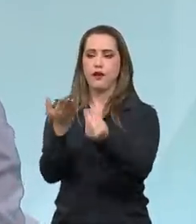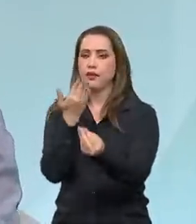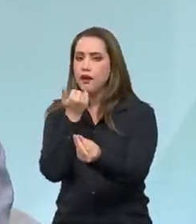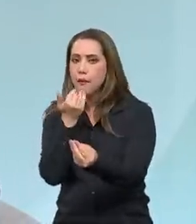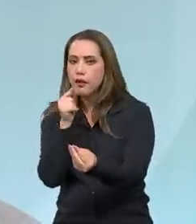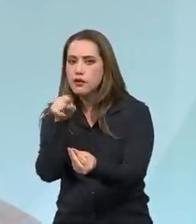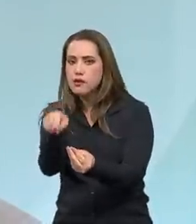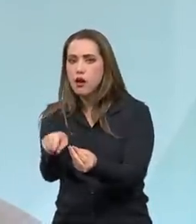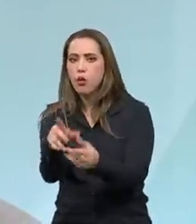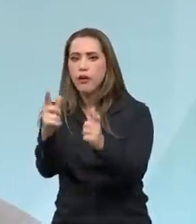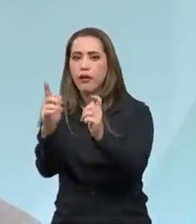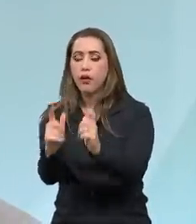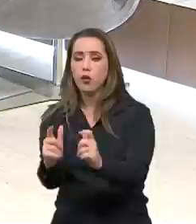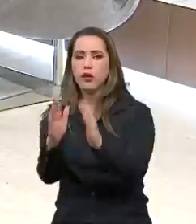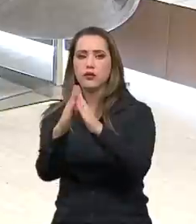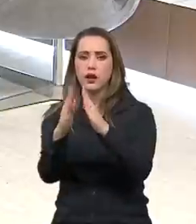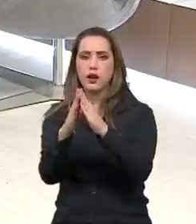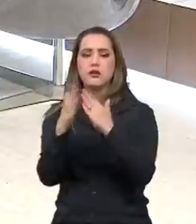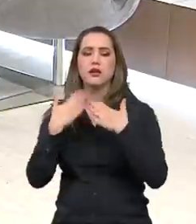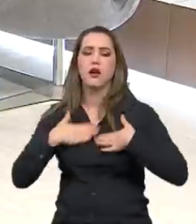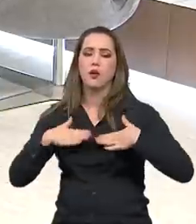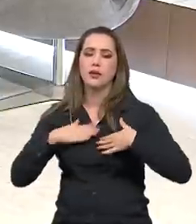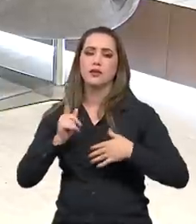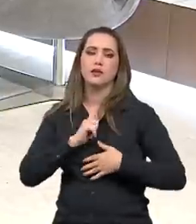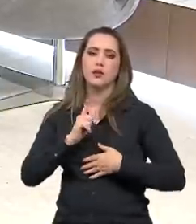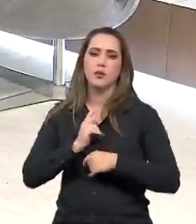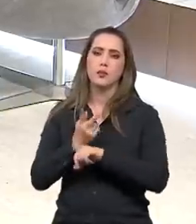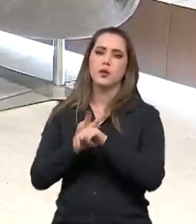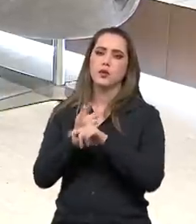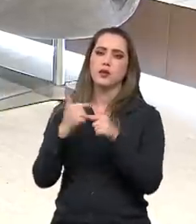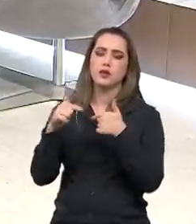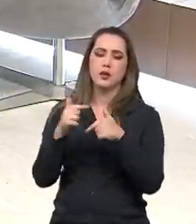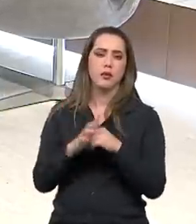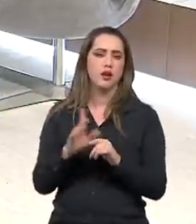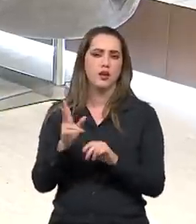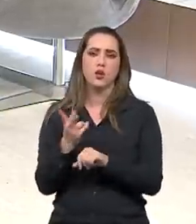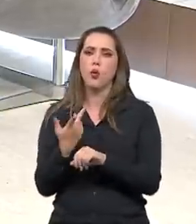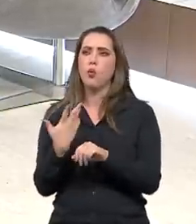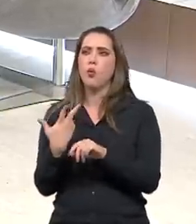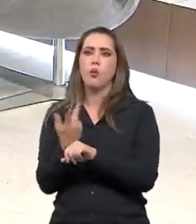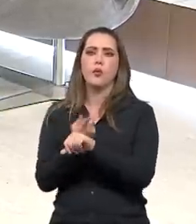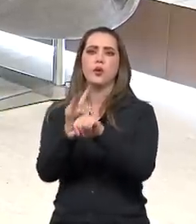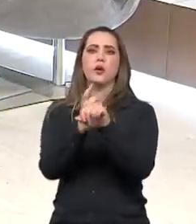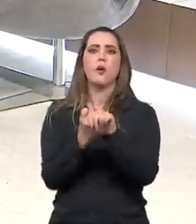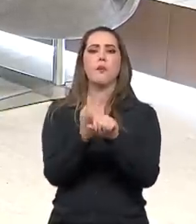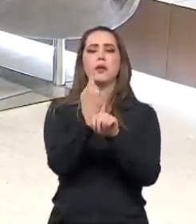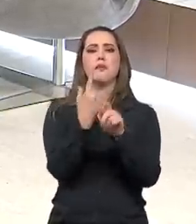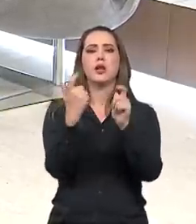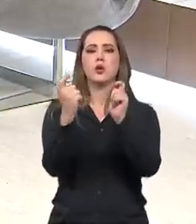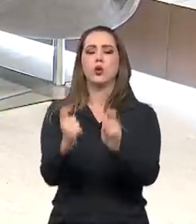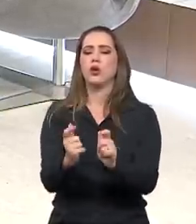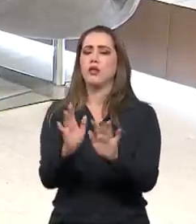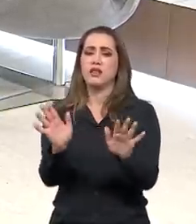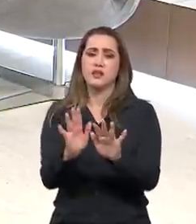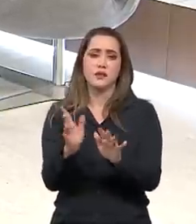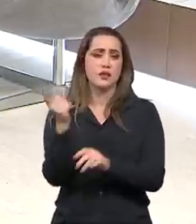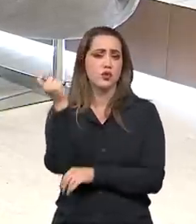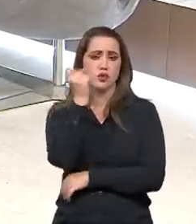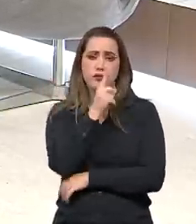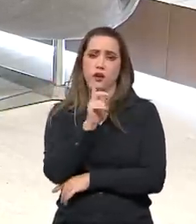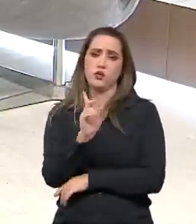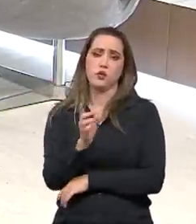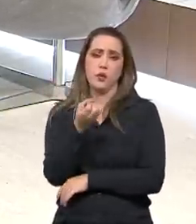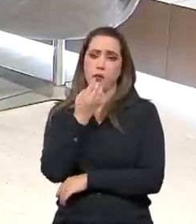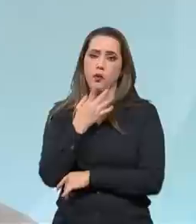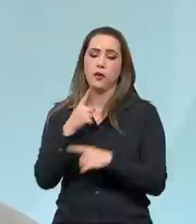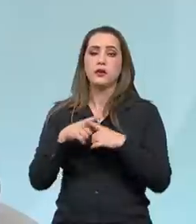casa, então você tem mais tranquilidade para buscar um emprego e não pegar a primeira opção, talvez se nem seja a melhor opção. Então essa é a ideia